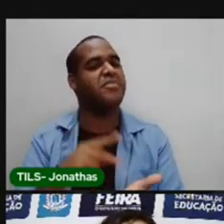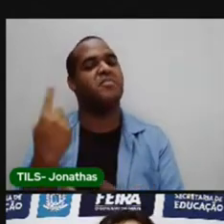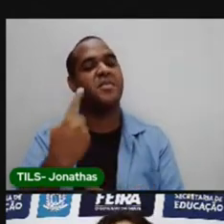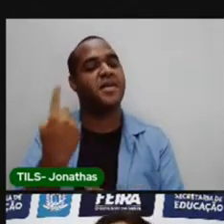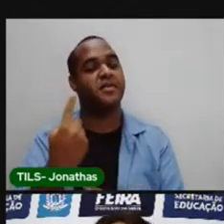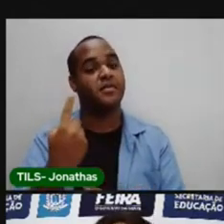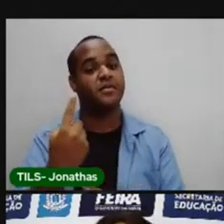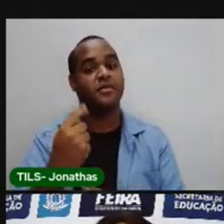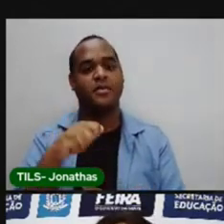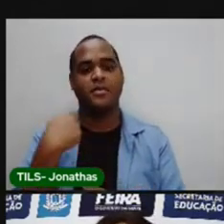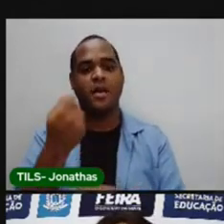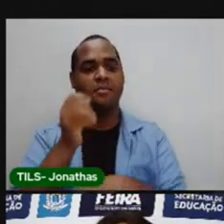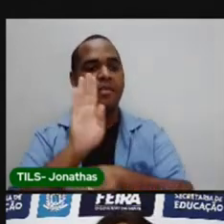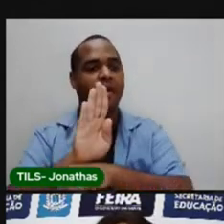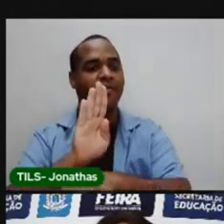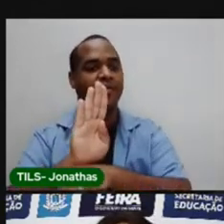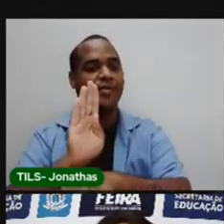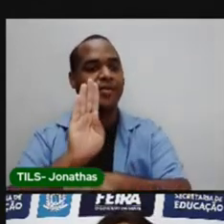Qual é o bairro?